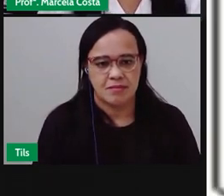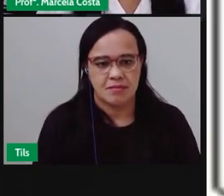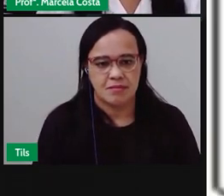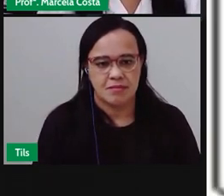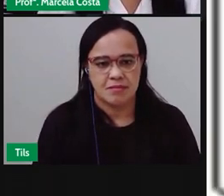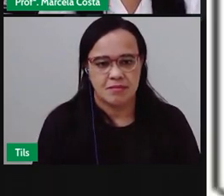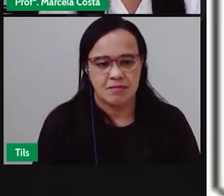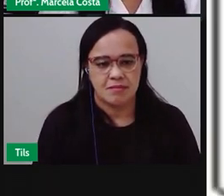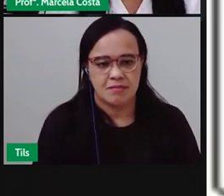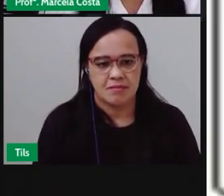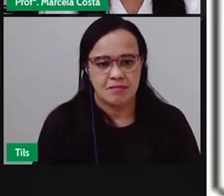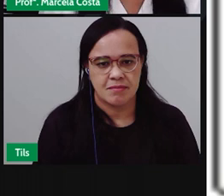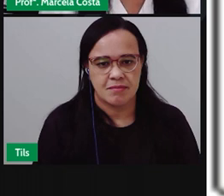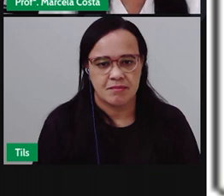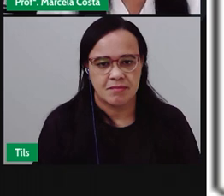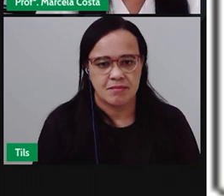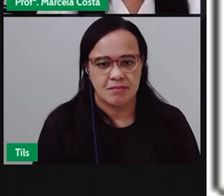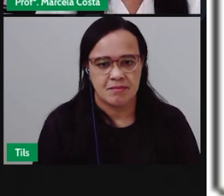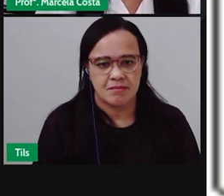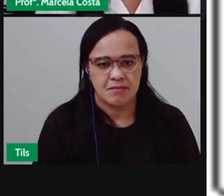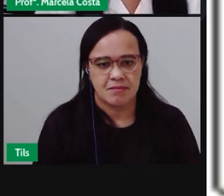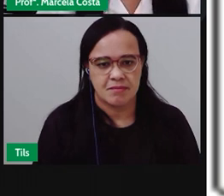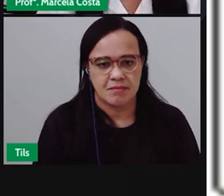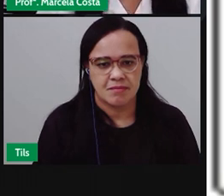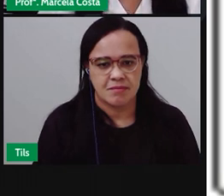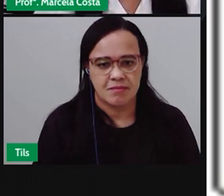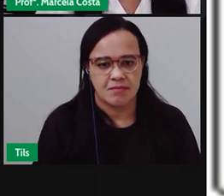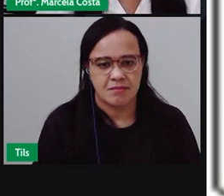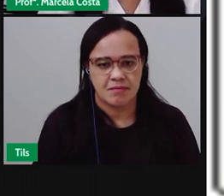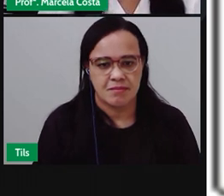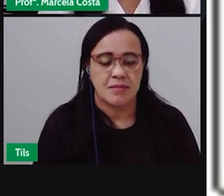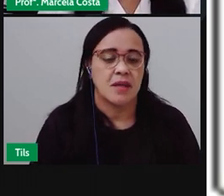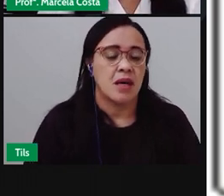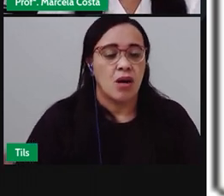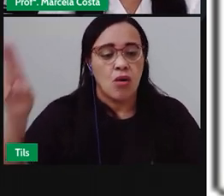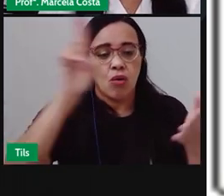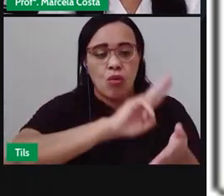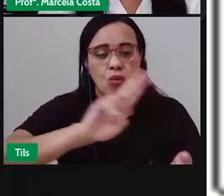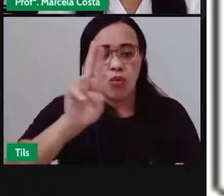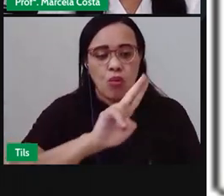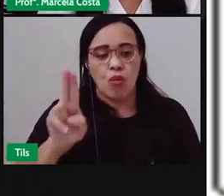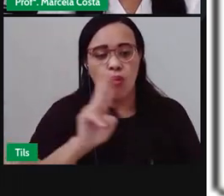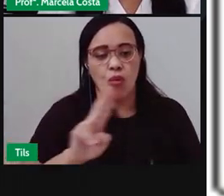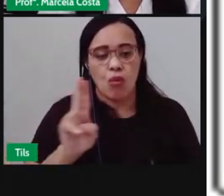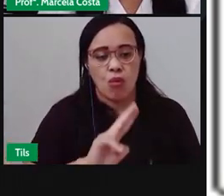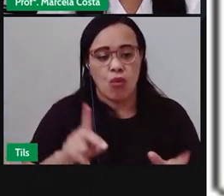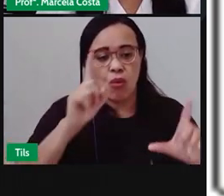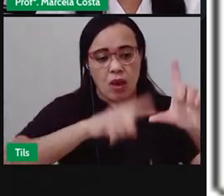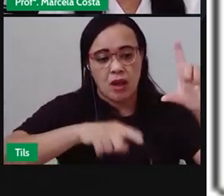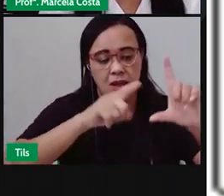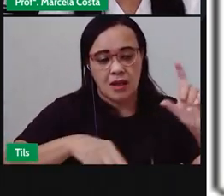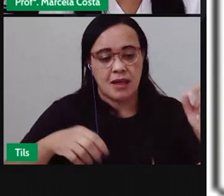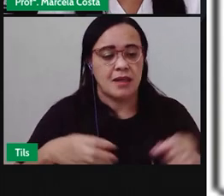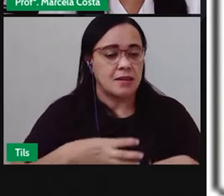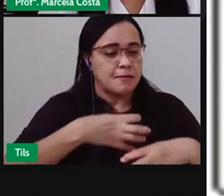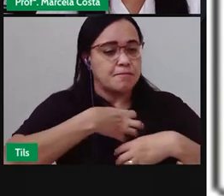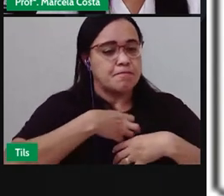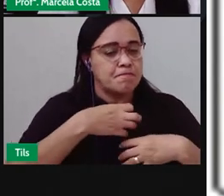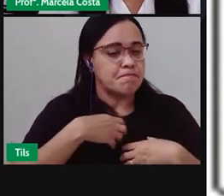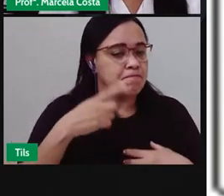A gente vai ver o nome das letras e os sons de outra Olha a letra F